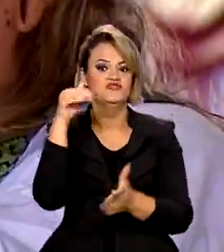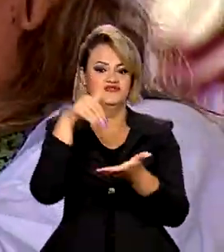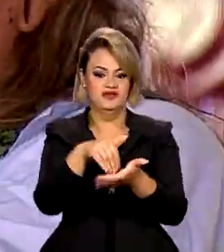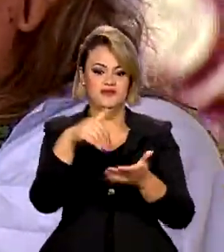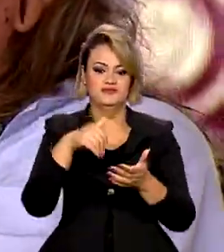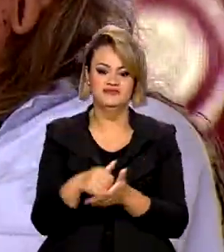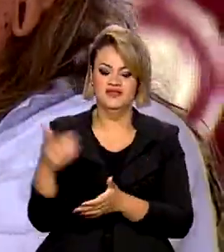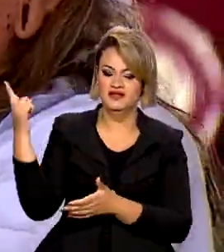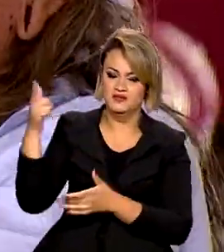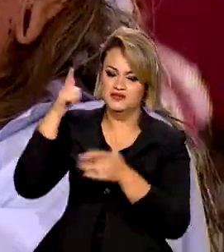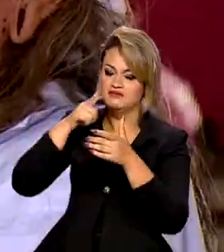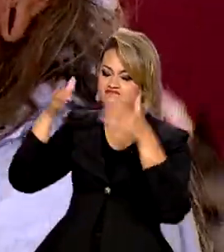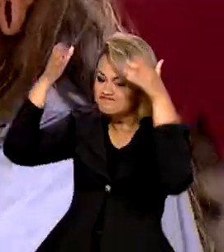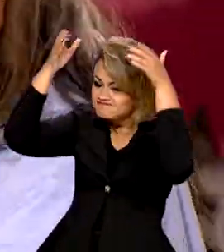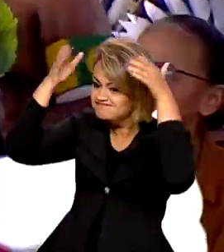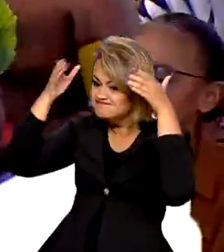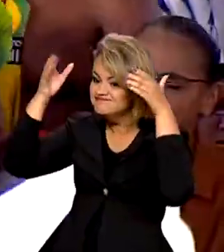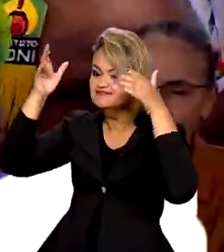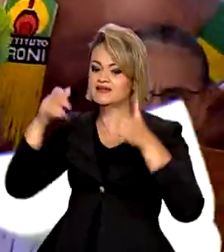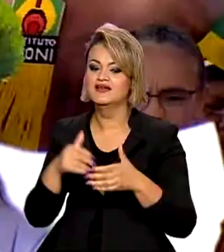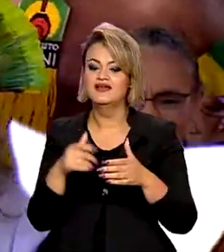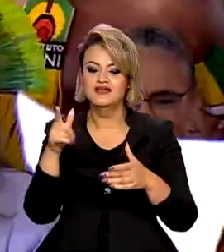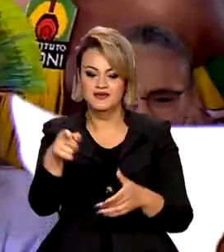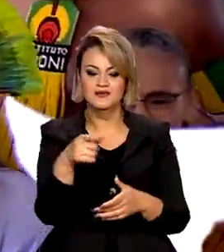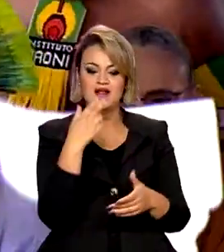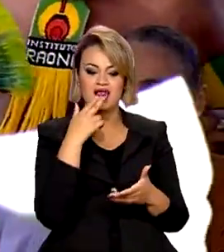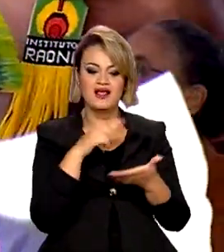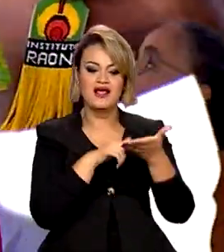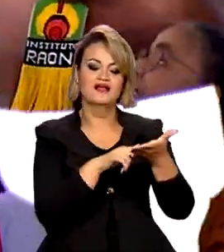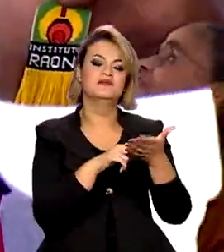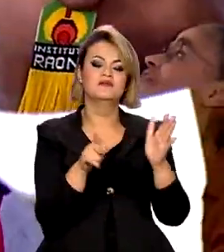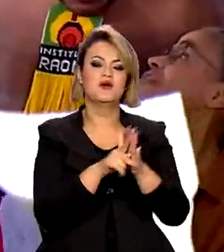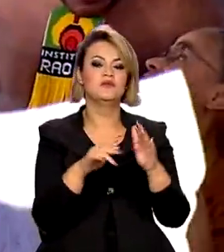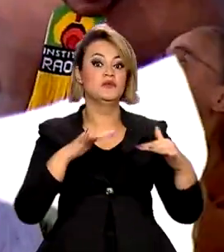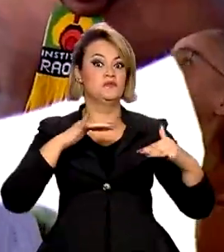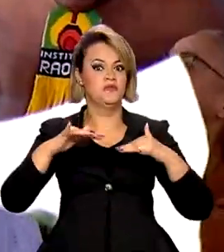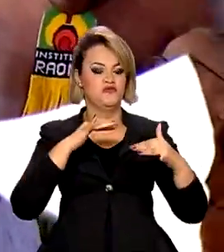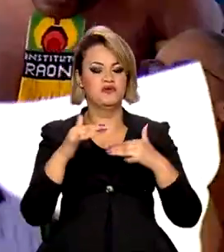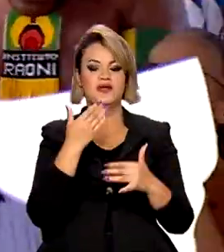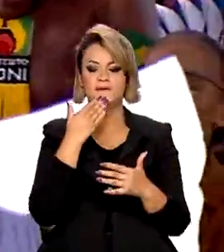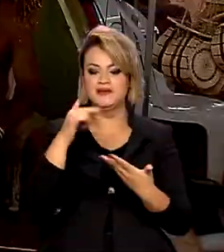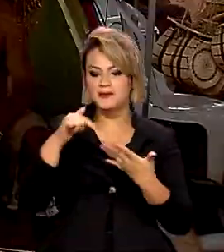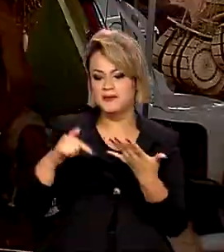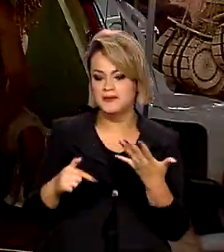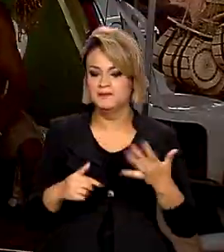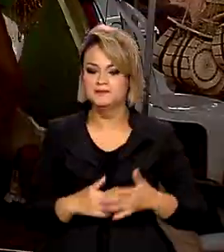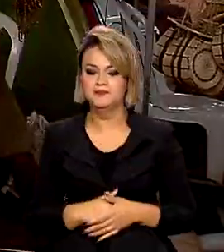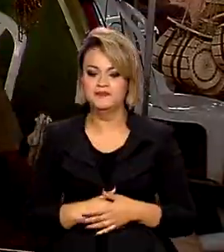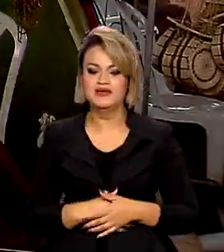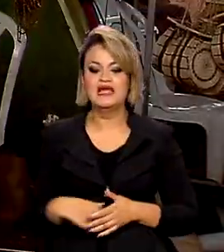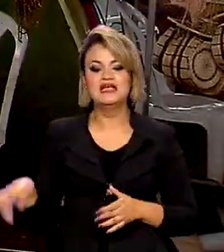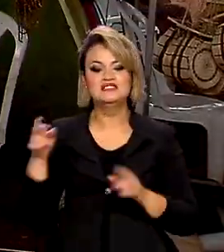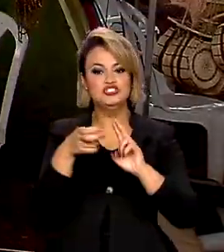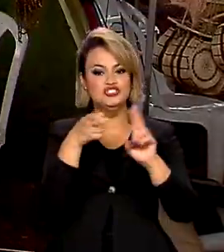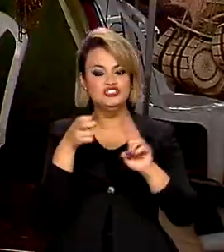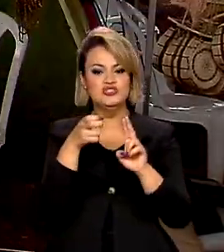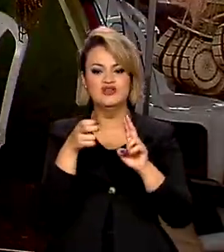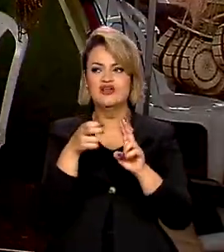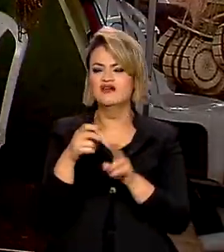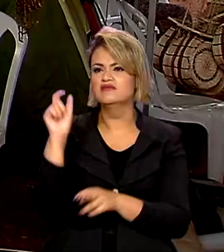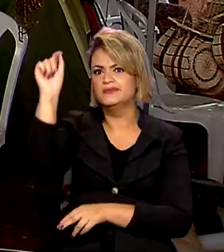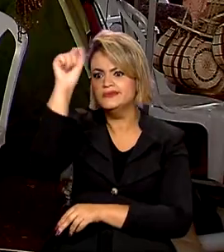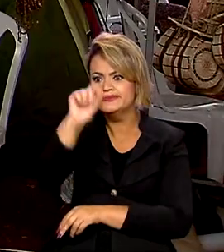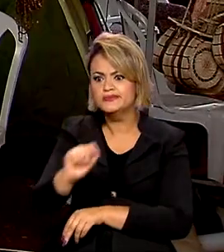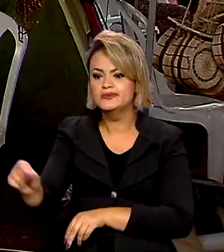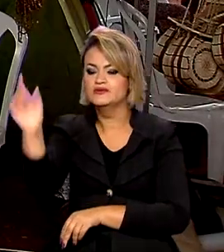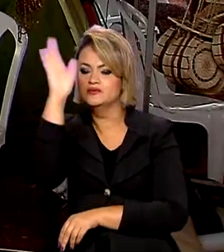recebeu um cocar do cacique Raoni e uma carta do movimento com reivindicações. Os indígenas vieram de todas